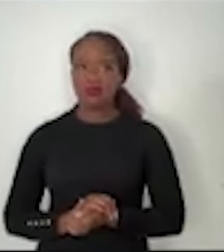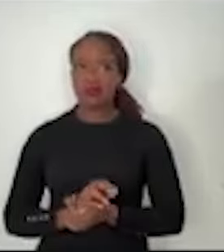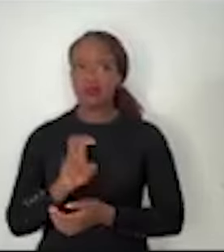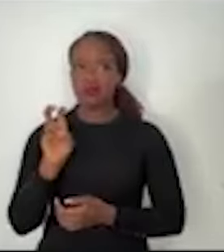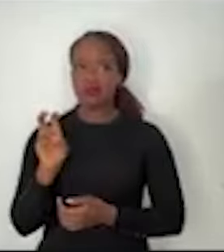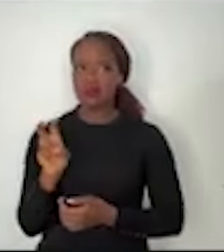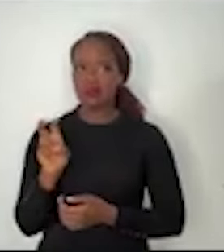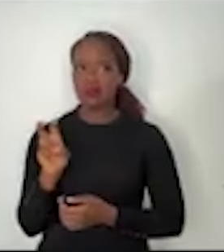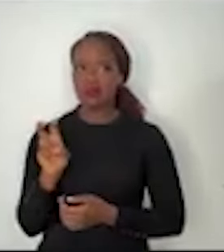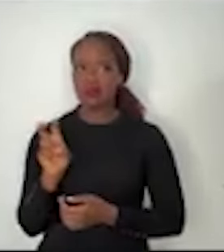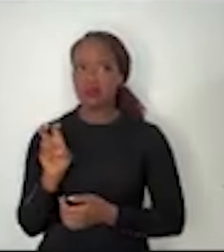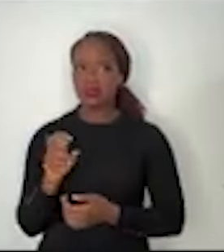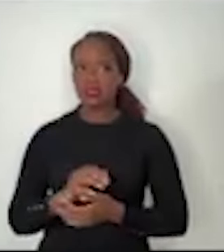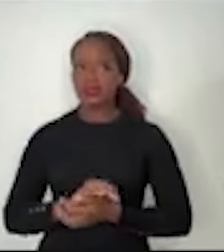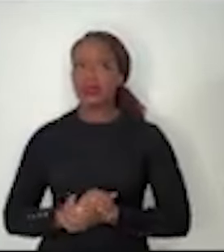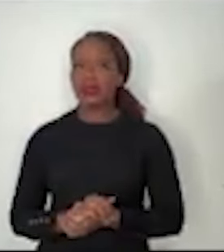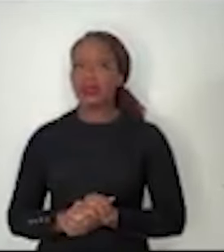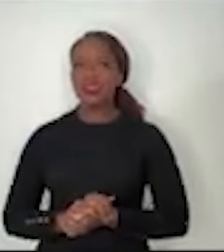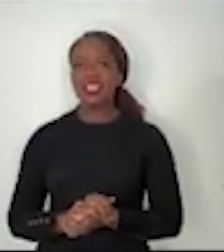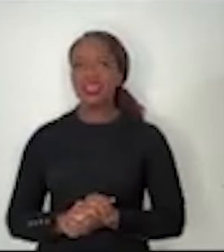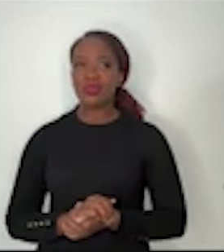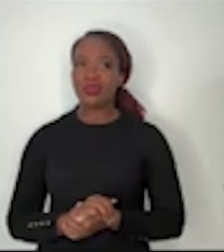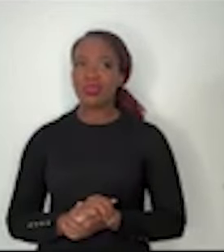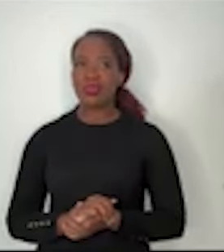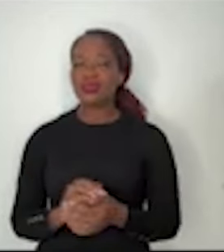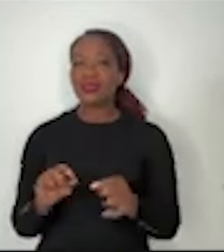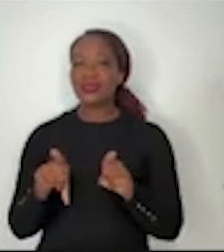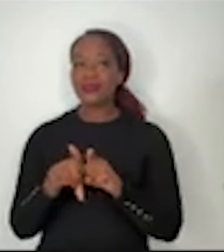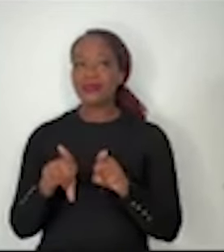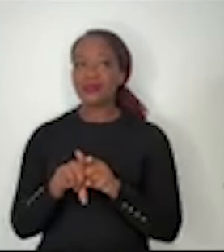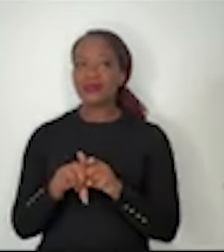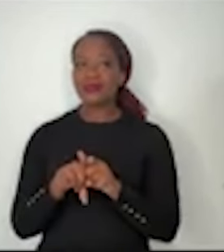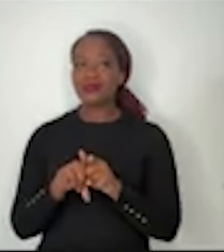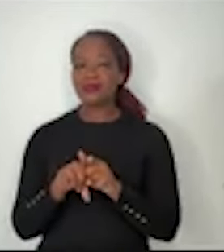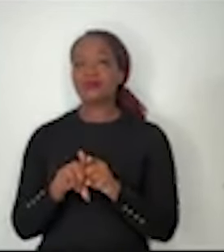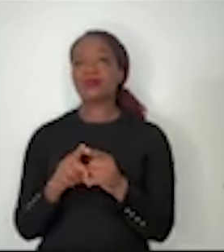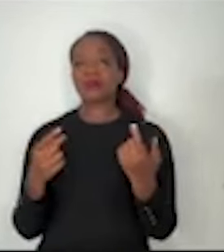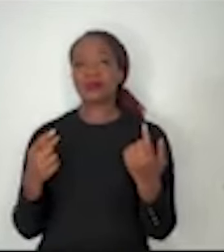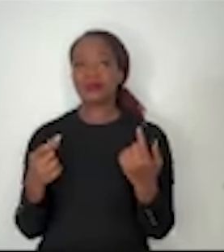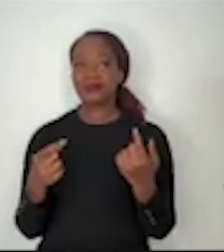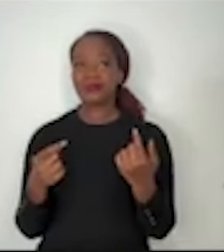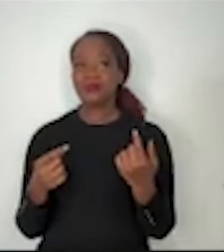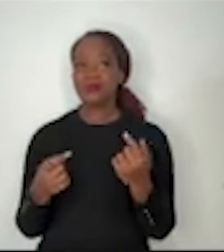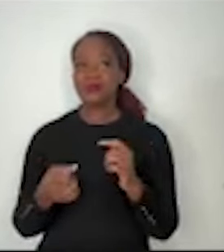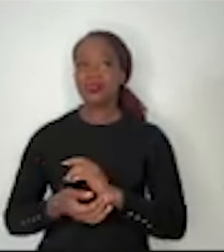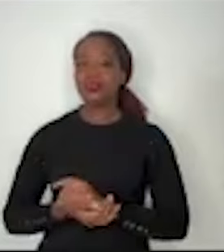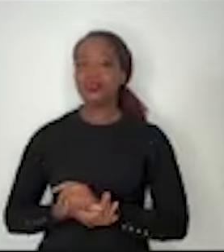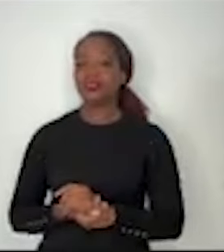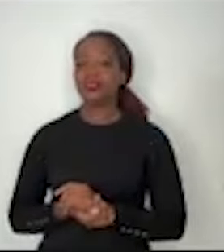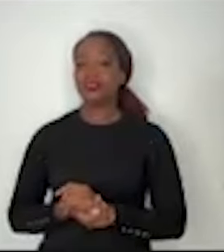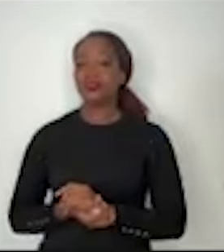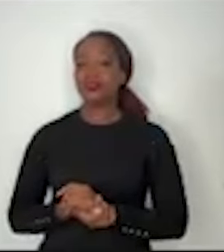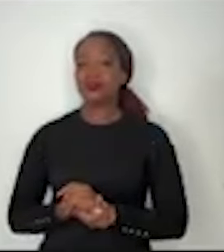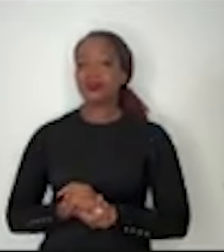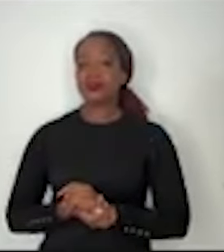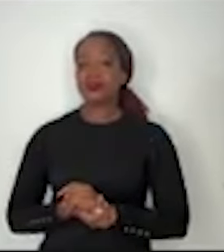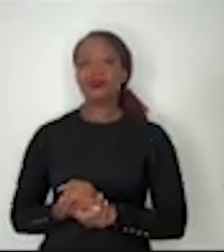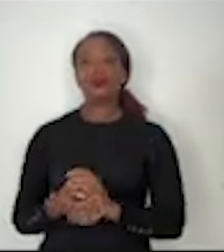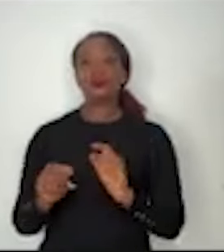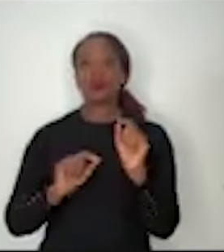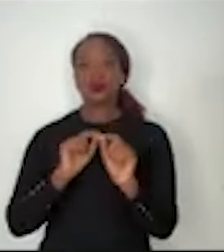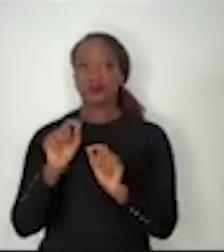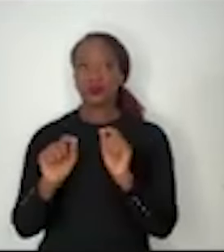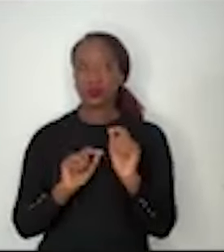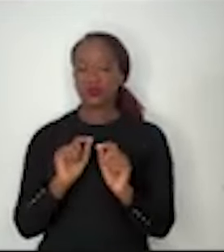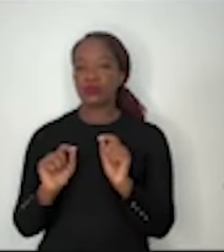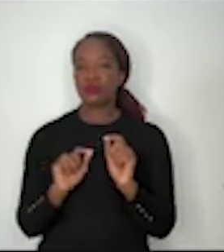para o Brasil, é frequentemente negligenciado, que se chama segurança pública. Boa parte da evasão de